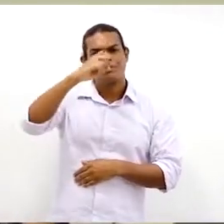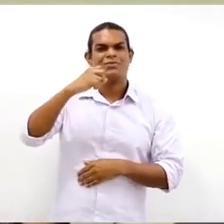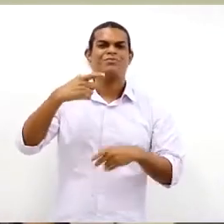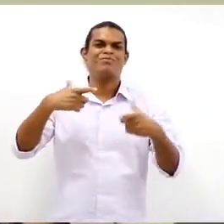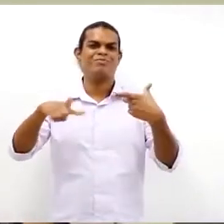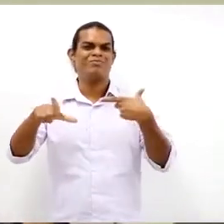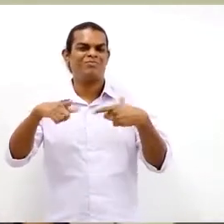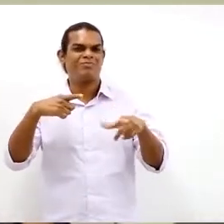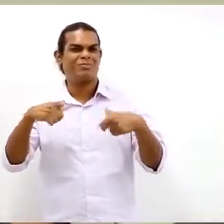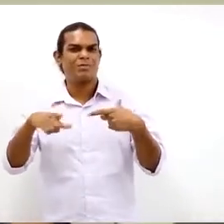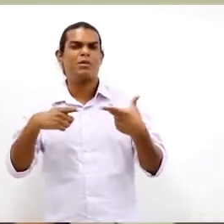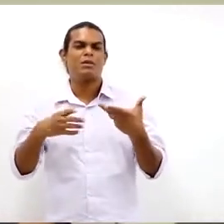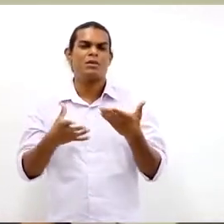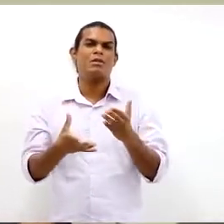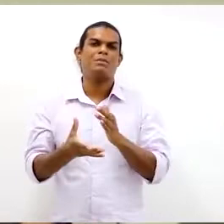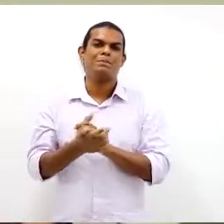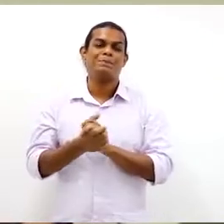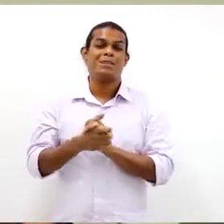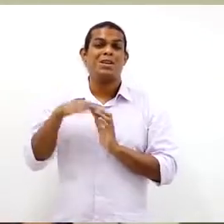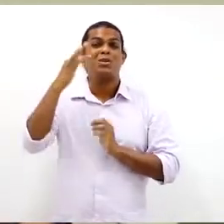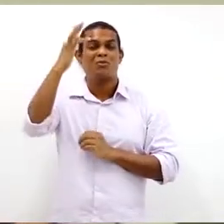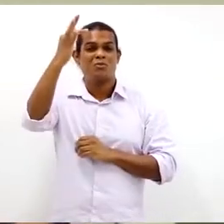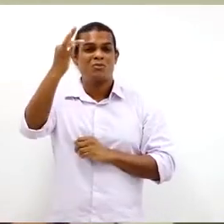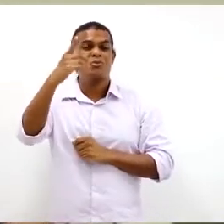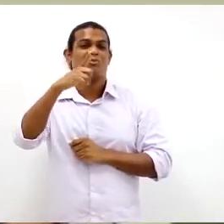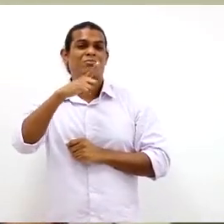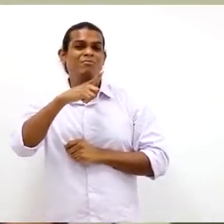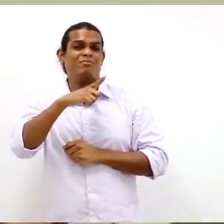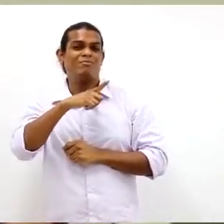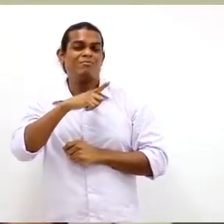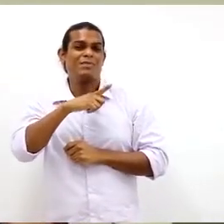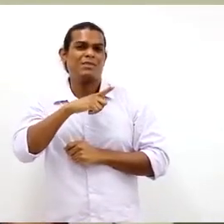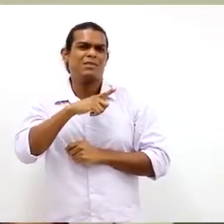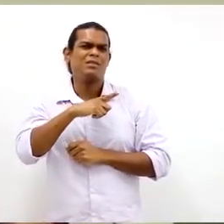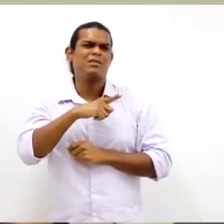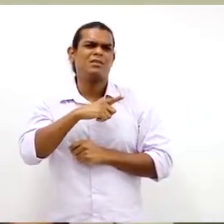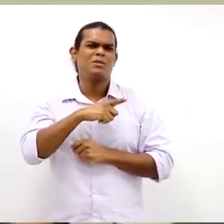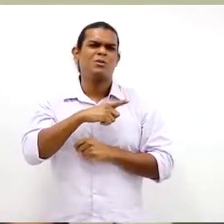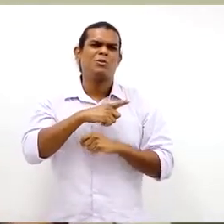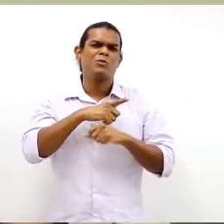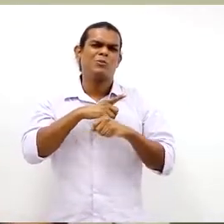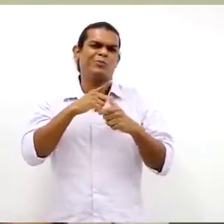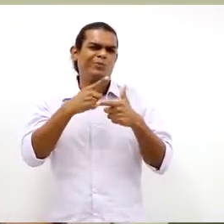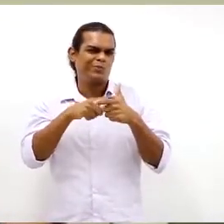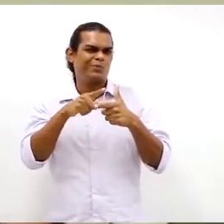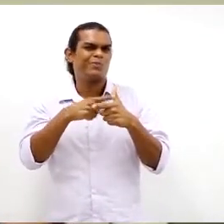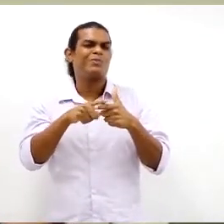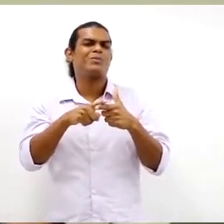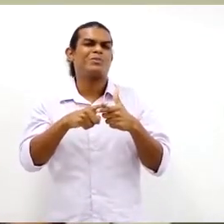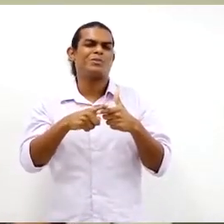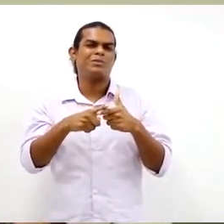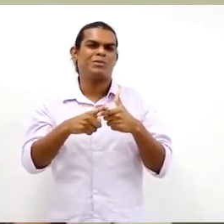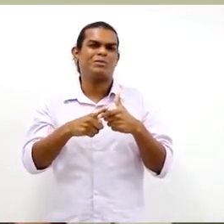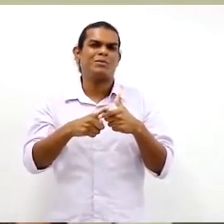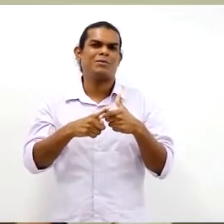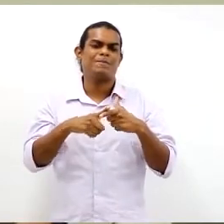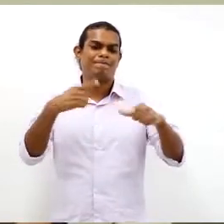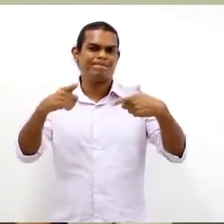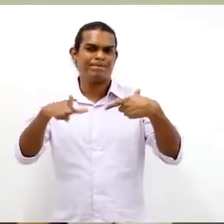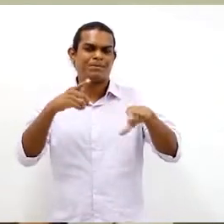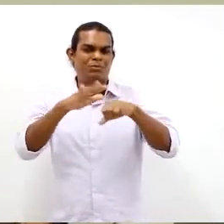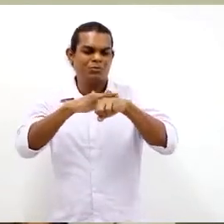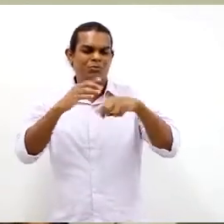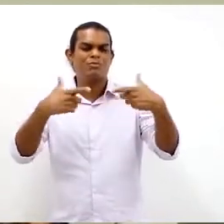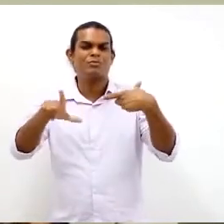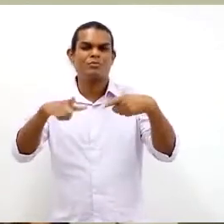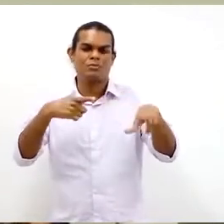poderia estar factível a provocar um acidente do trabalho ou a ter ou levar para casa uma doença do trabalho. Vamos